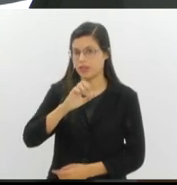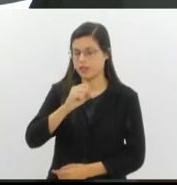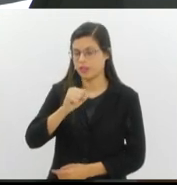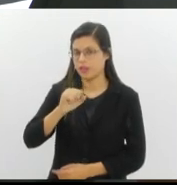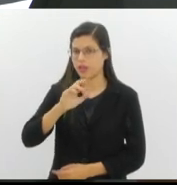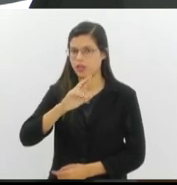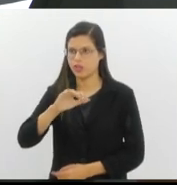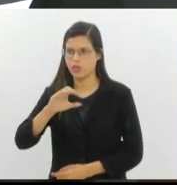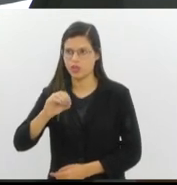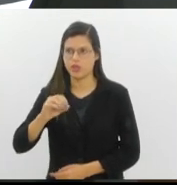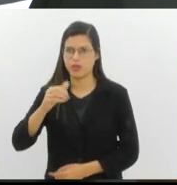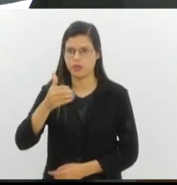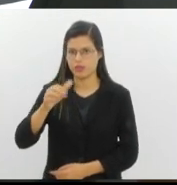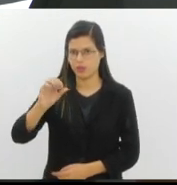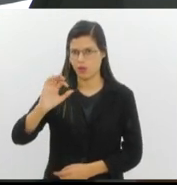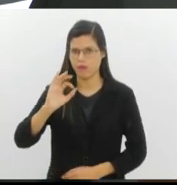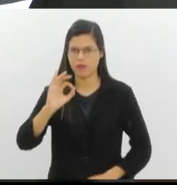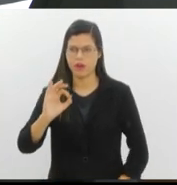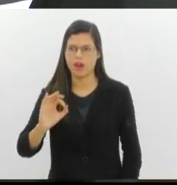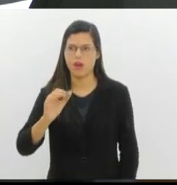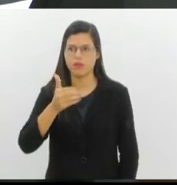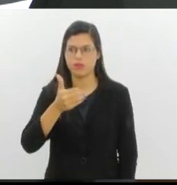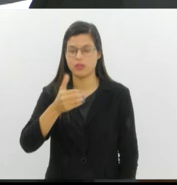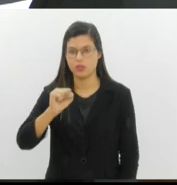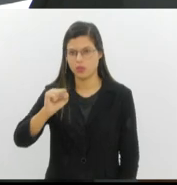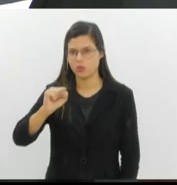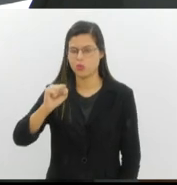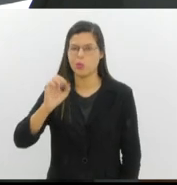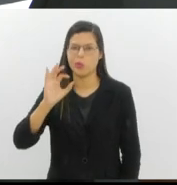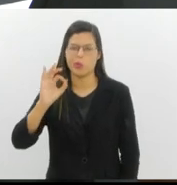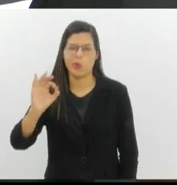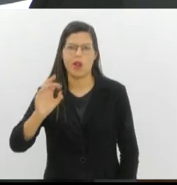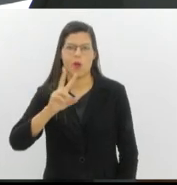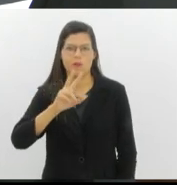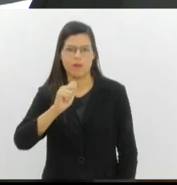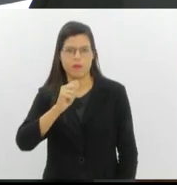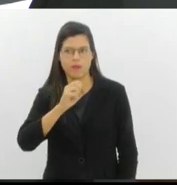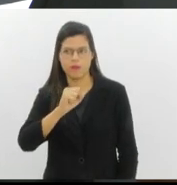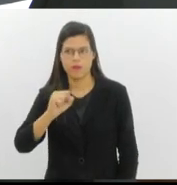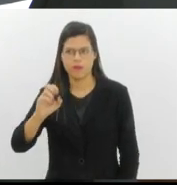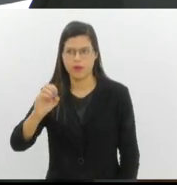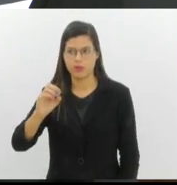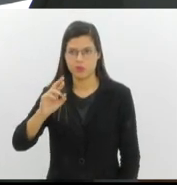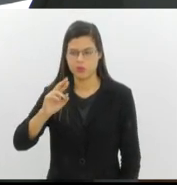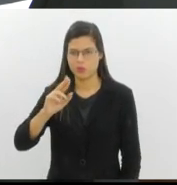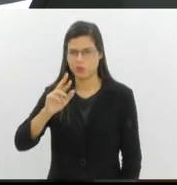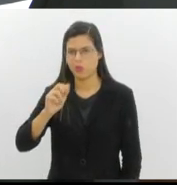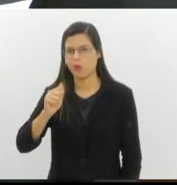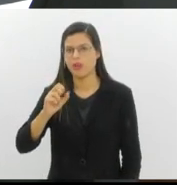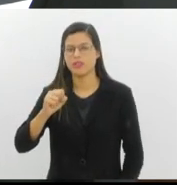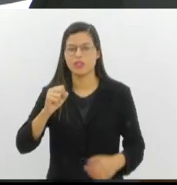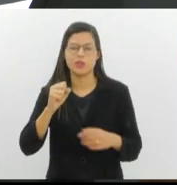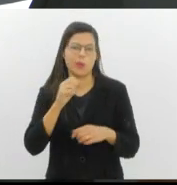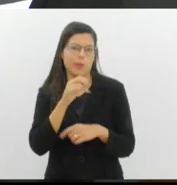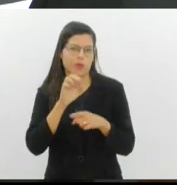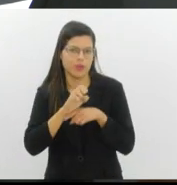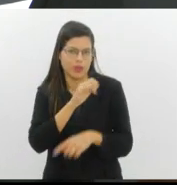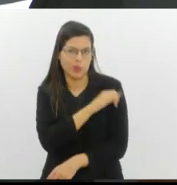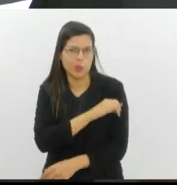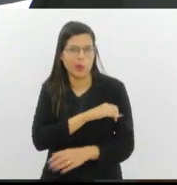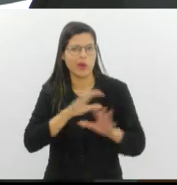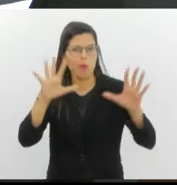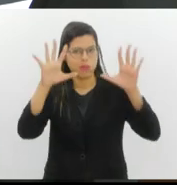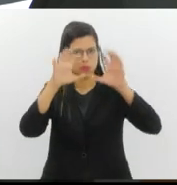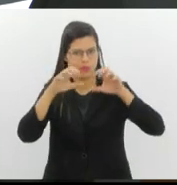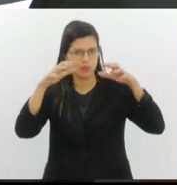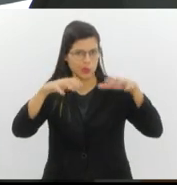Jardim, 19 graus, três rios, 18 graus em vassouras, Estado do Rio praticamente com tempo nublado e chuvoso.